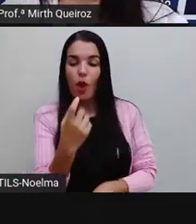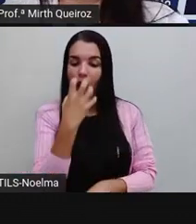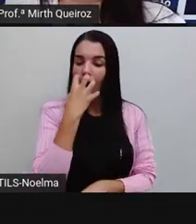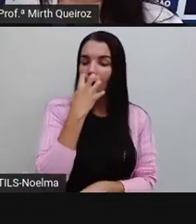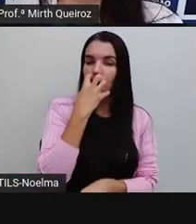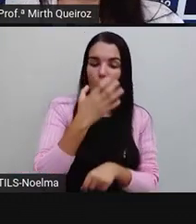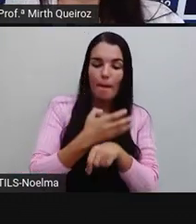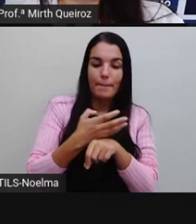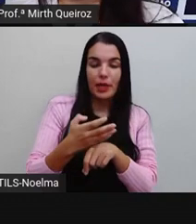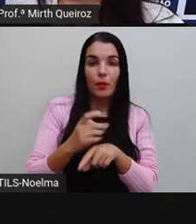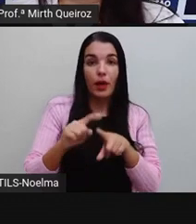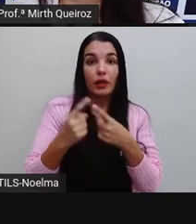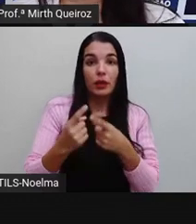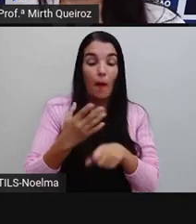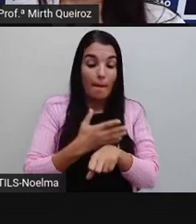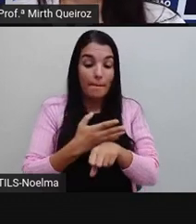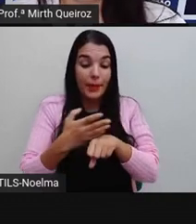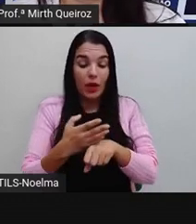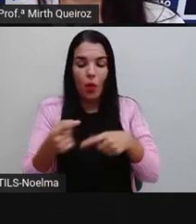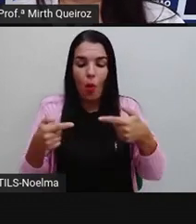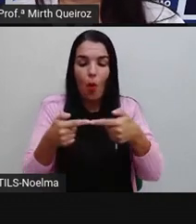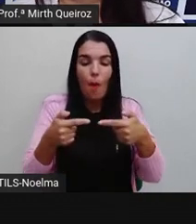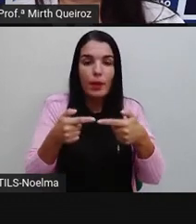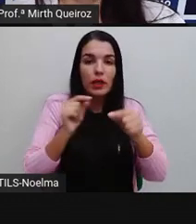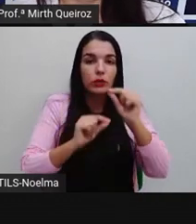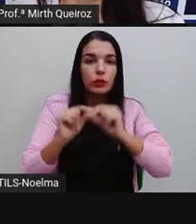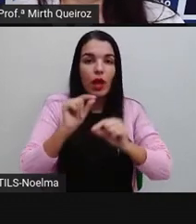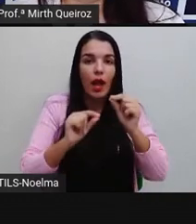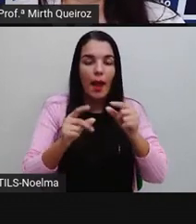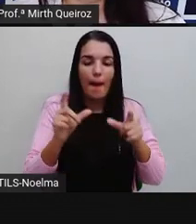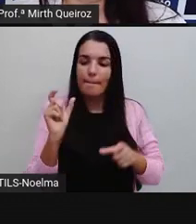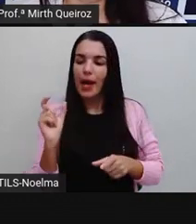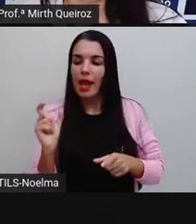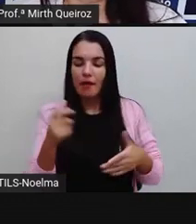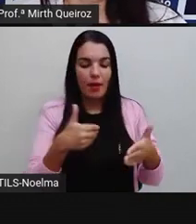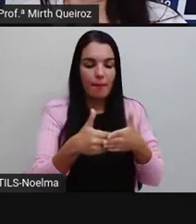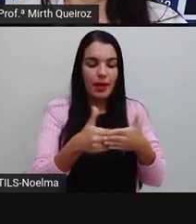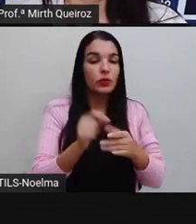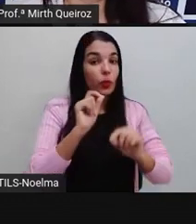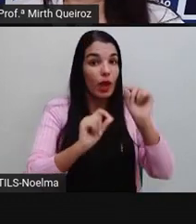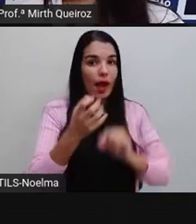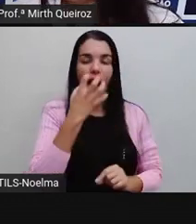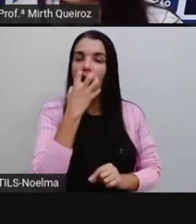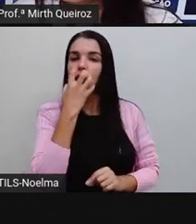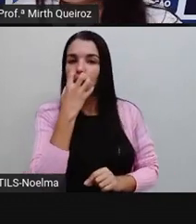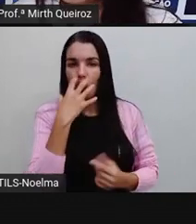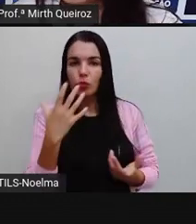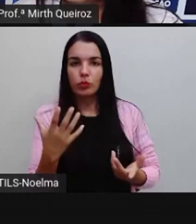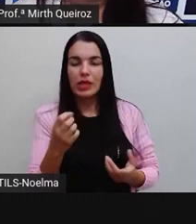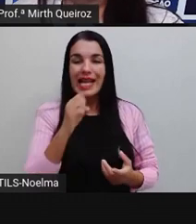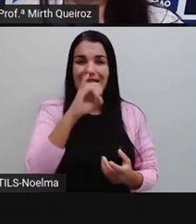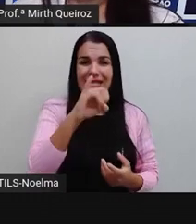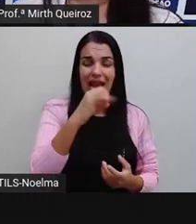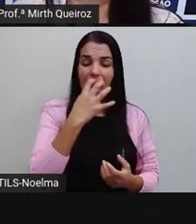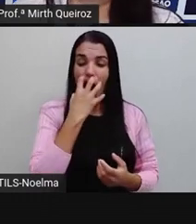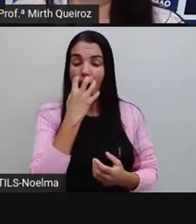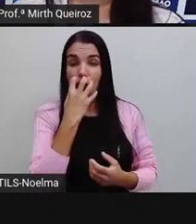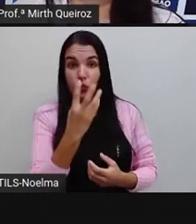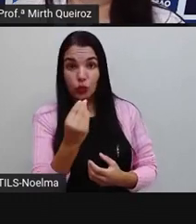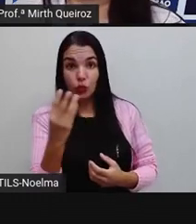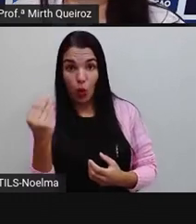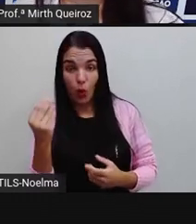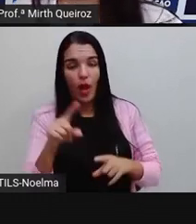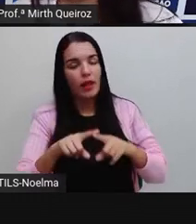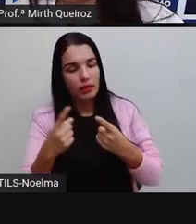combinando com a palavra mais próxima, que seria cachorro. E se fosse aí, cachorros, branco também